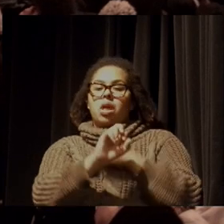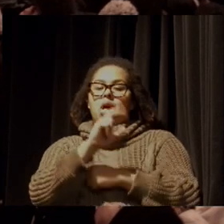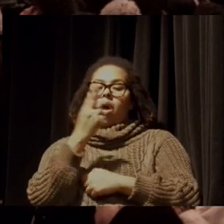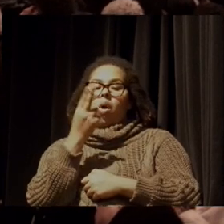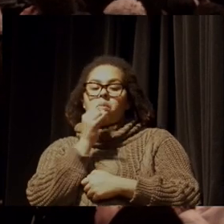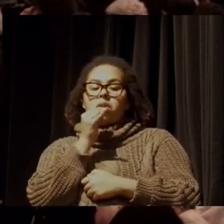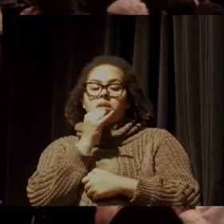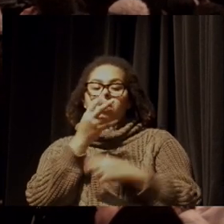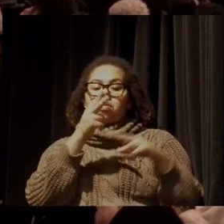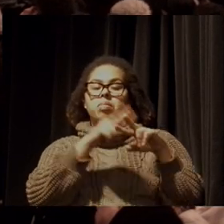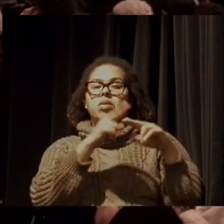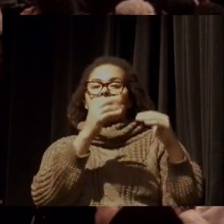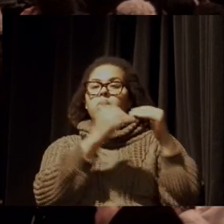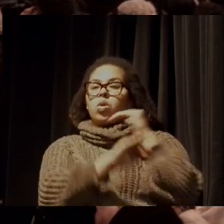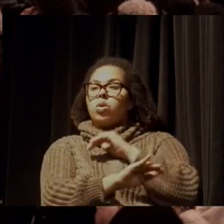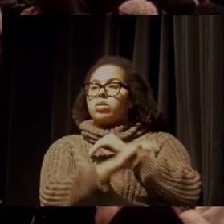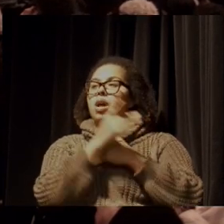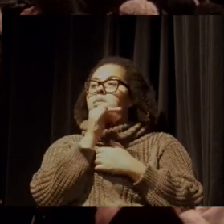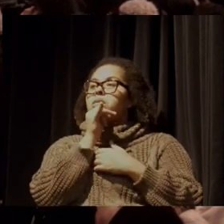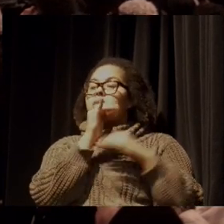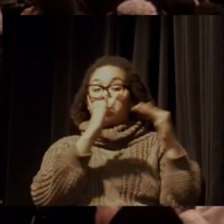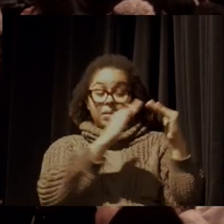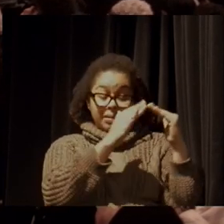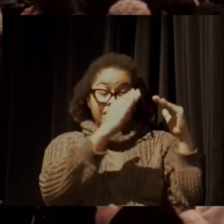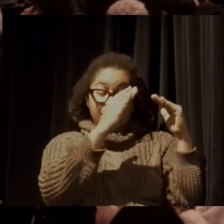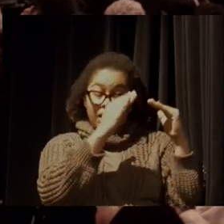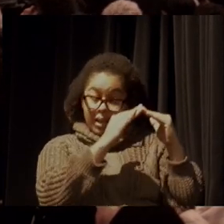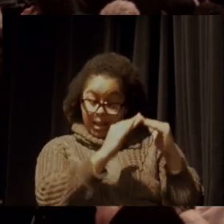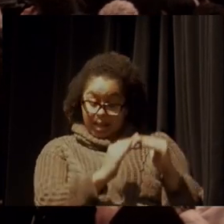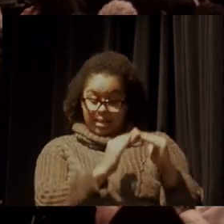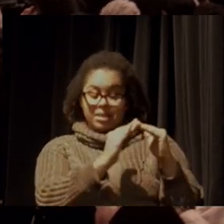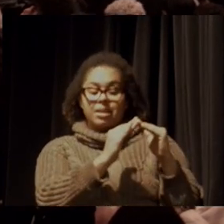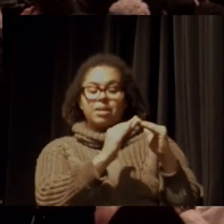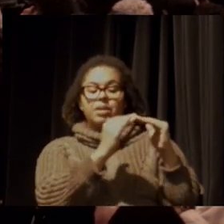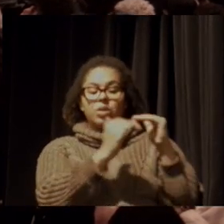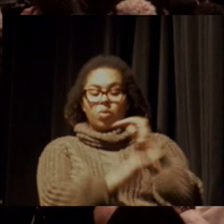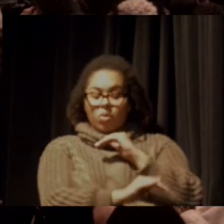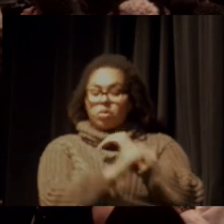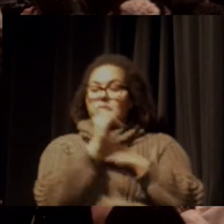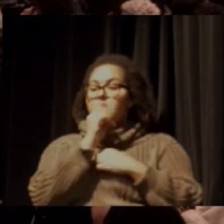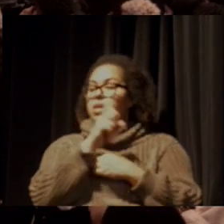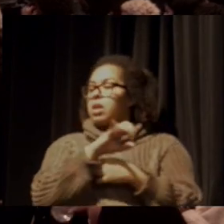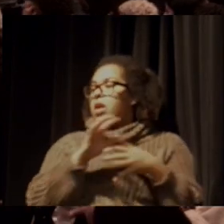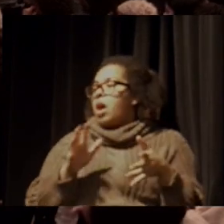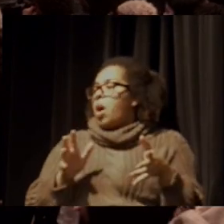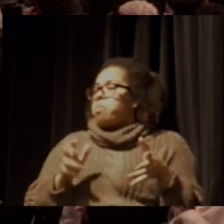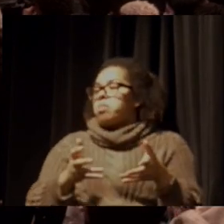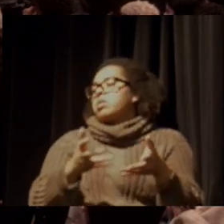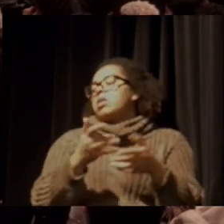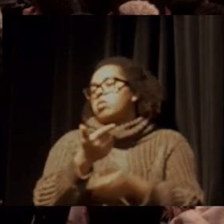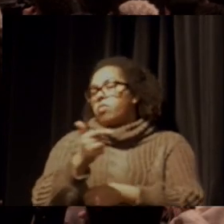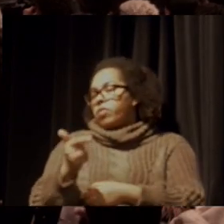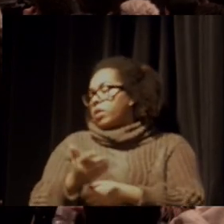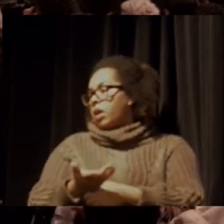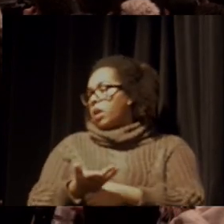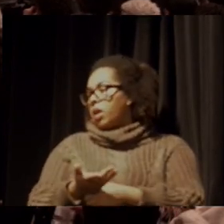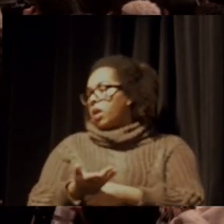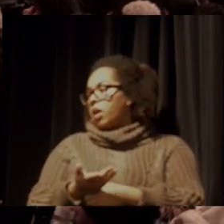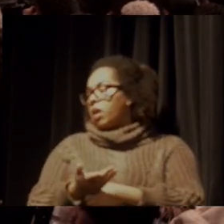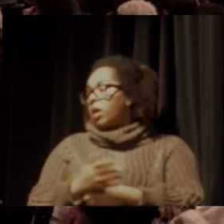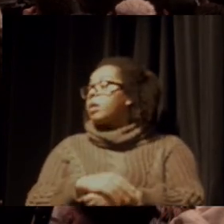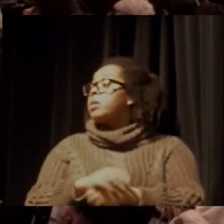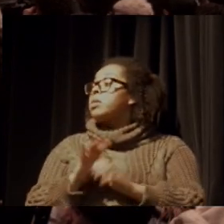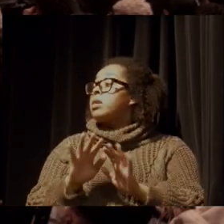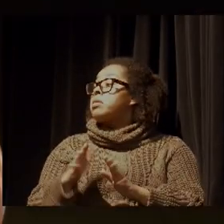convocava o povo para ir na rua e a gente não podia colocar porque você não vai promover a aglomeração, os negacionistas.